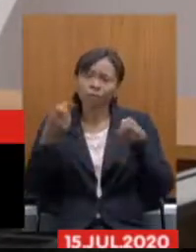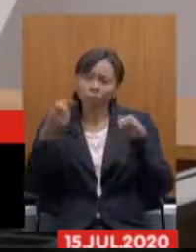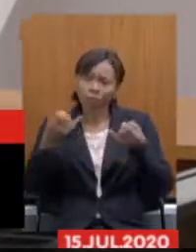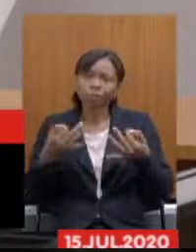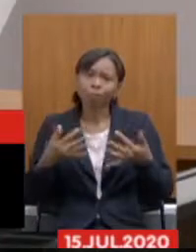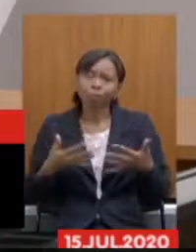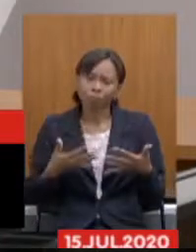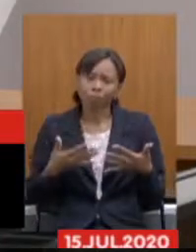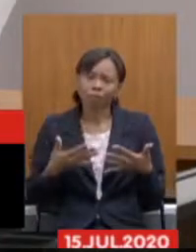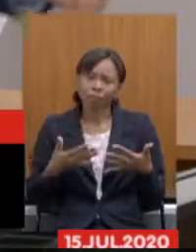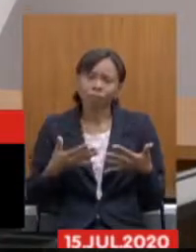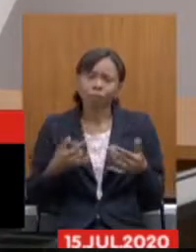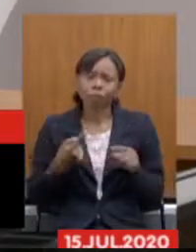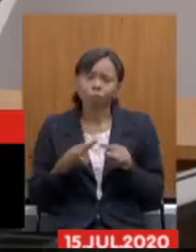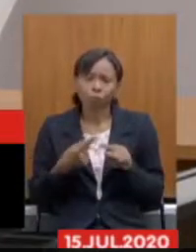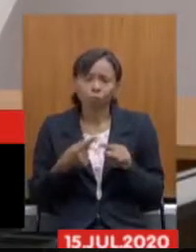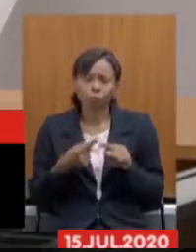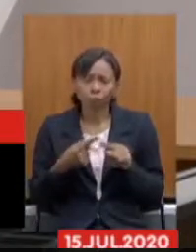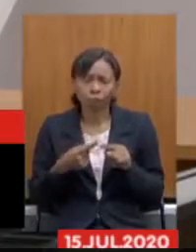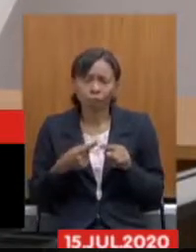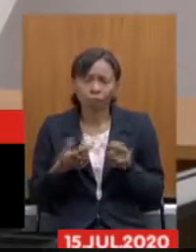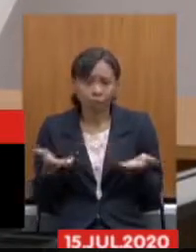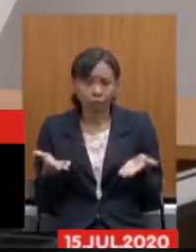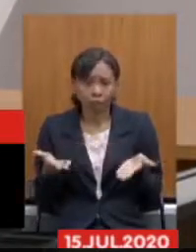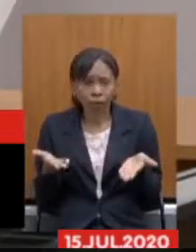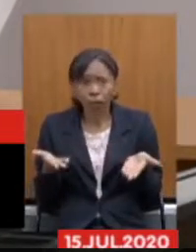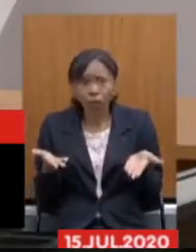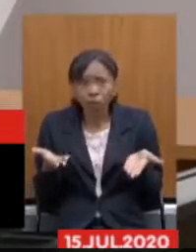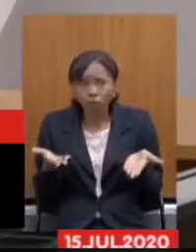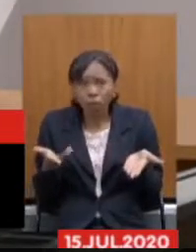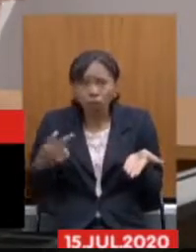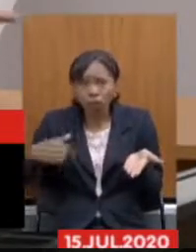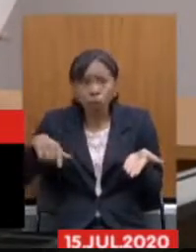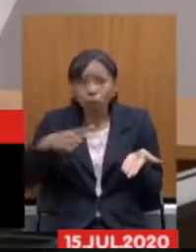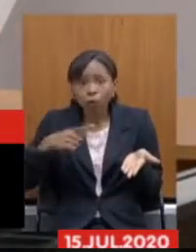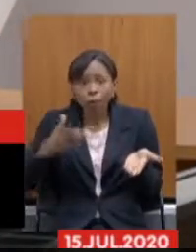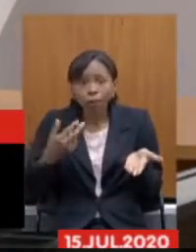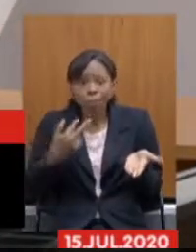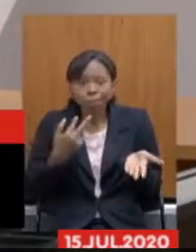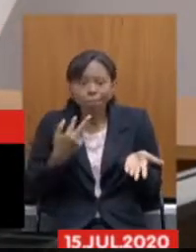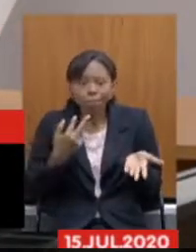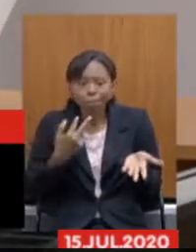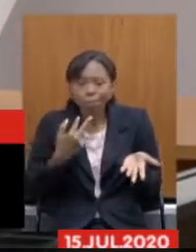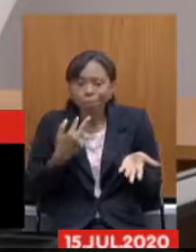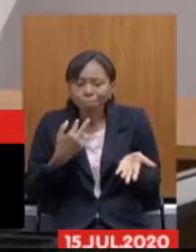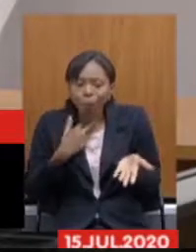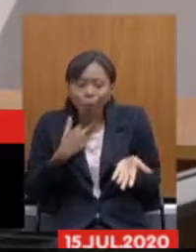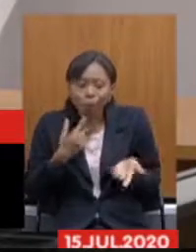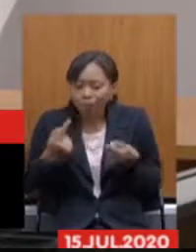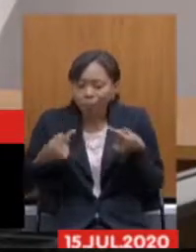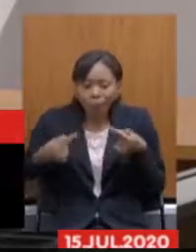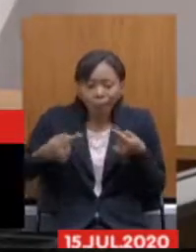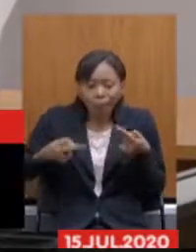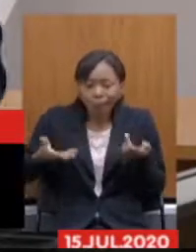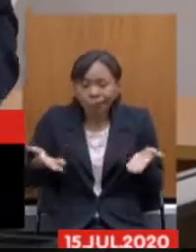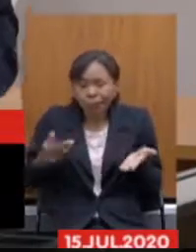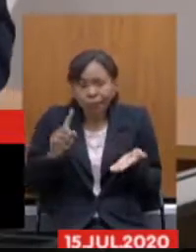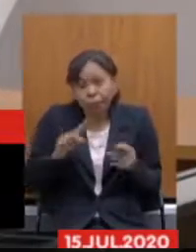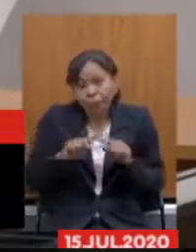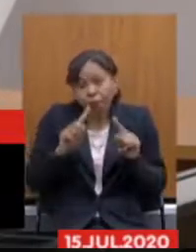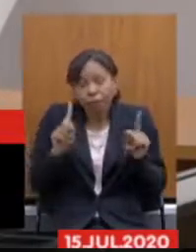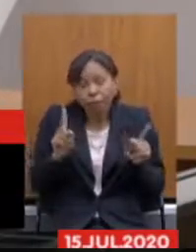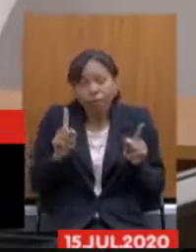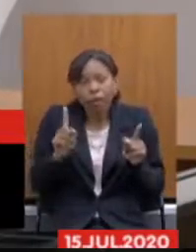contraponto porque nesse momento na verdade nós não tínhamos que debater isso aqui mas nesse momento onde se